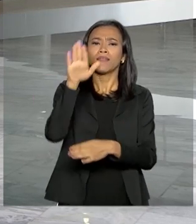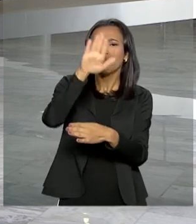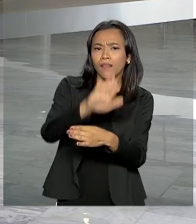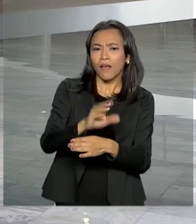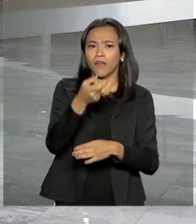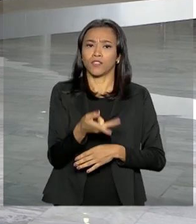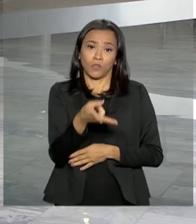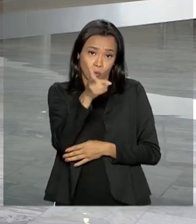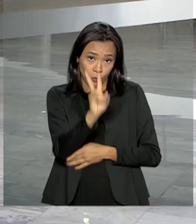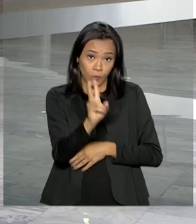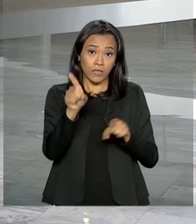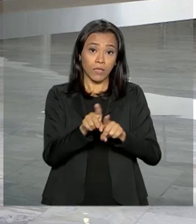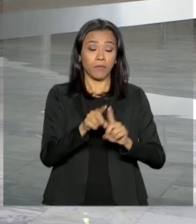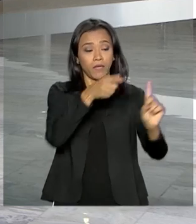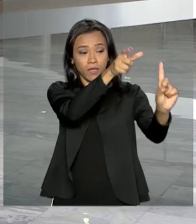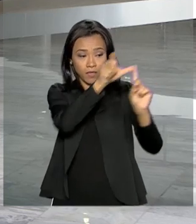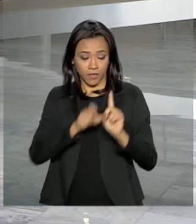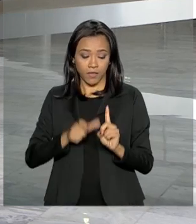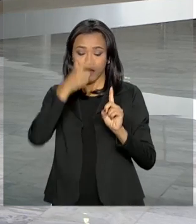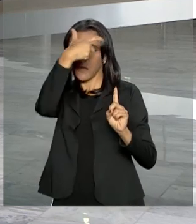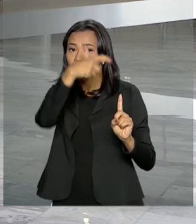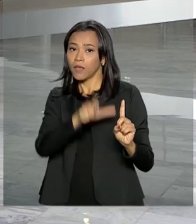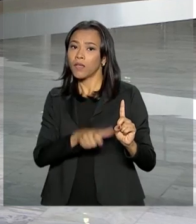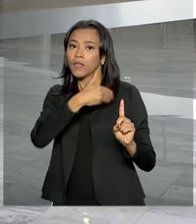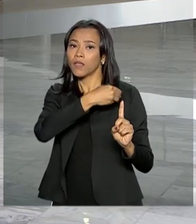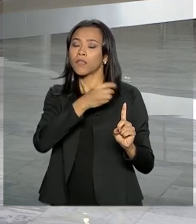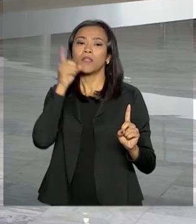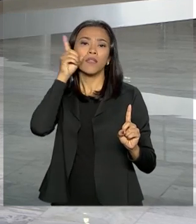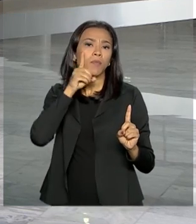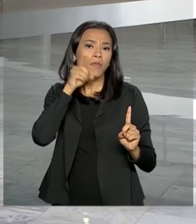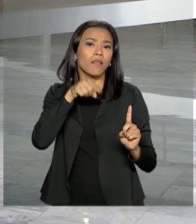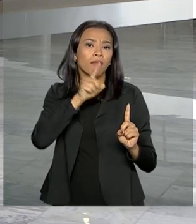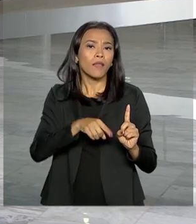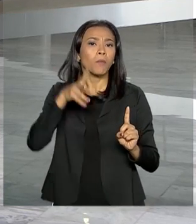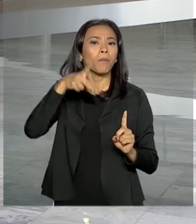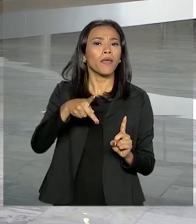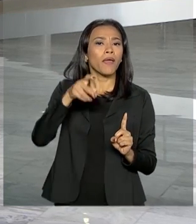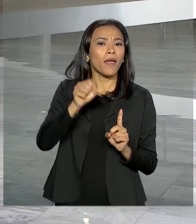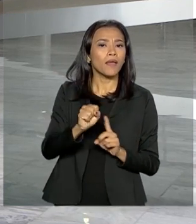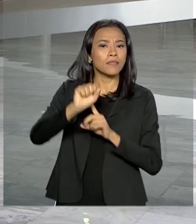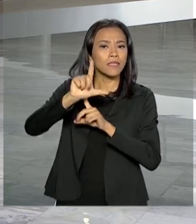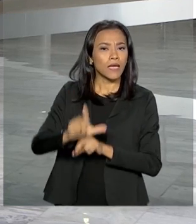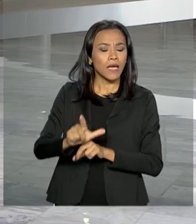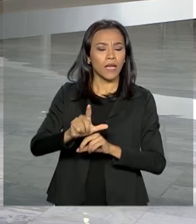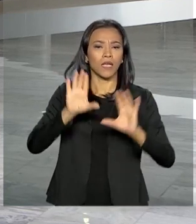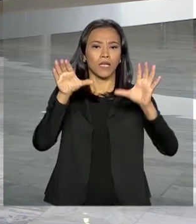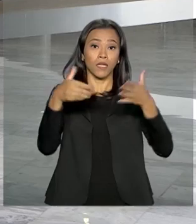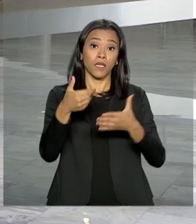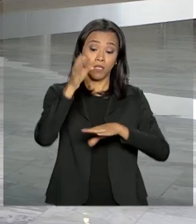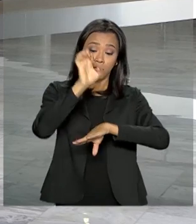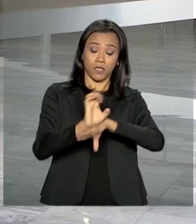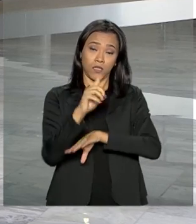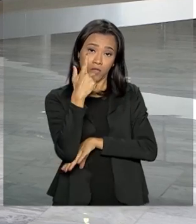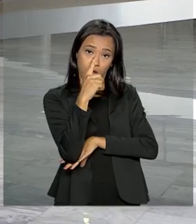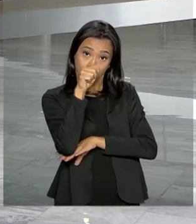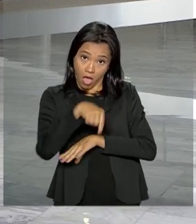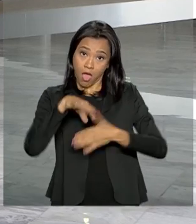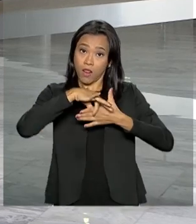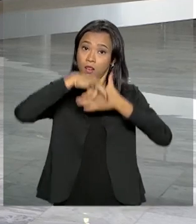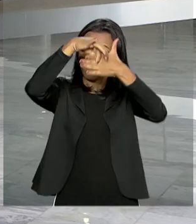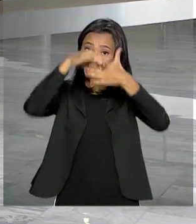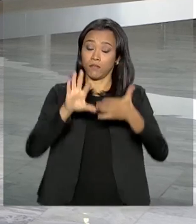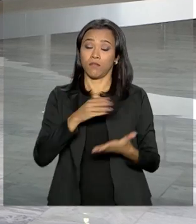Bolsonaro recebe o deputado-major Vitor Hugo, do PSL de Goiás, que é o líder do governo na Câmara, e também